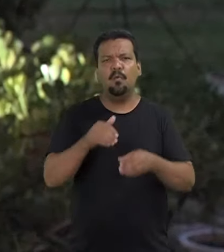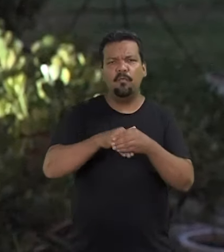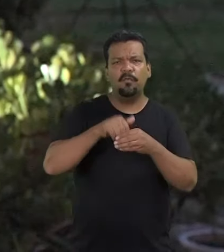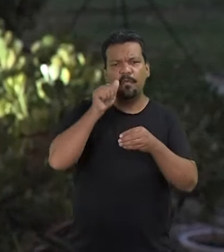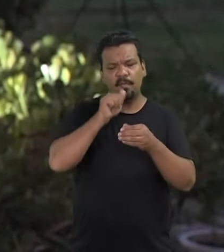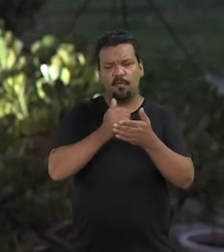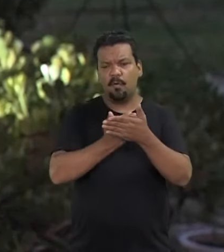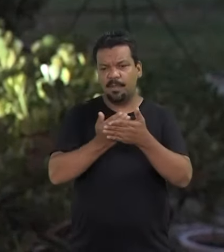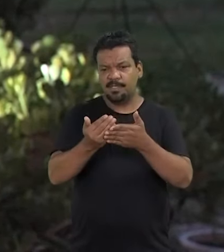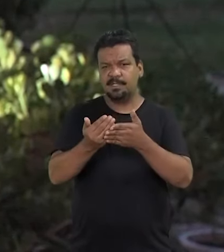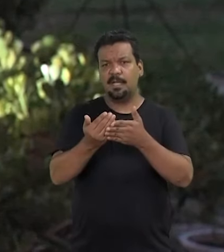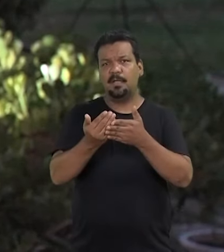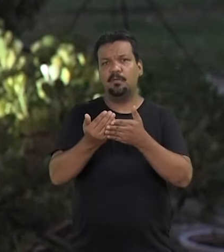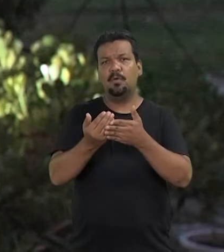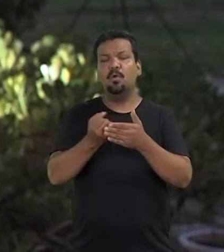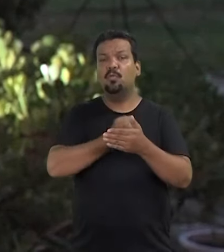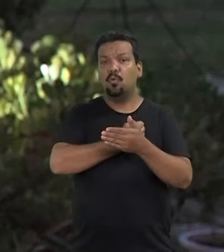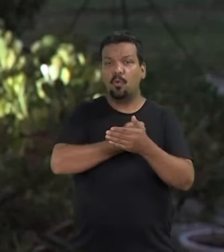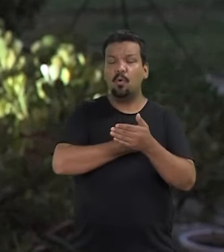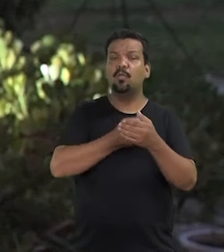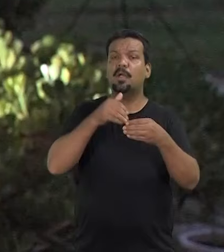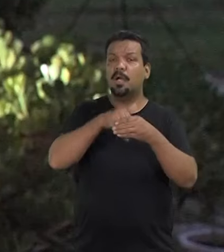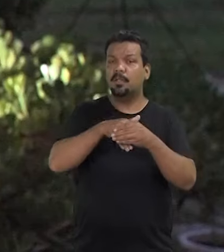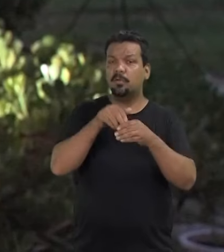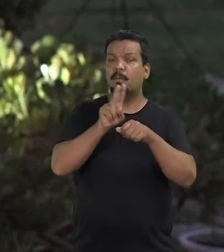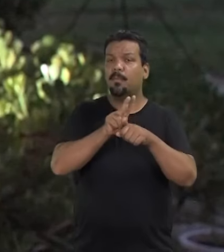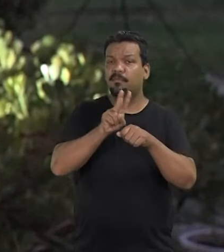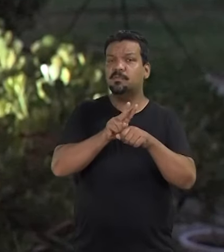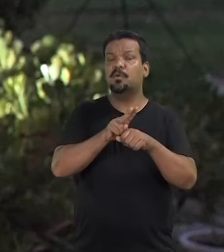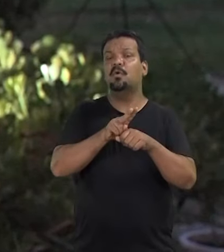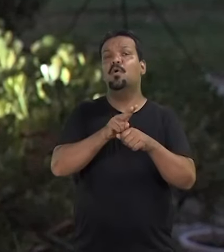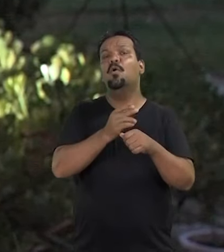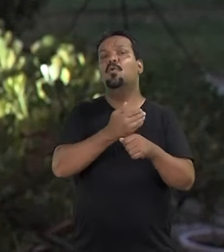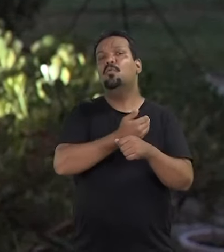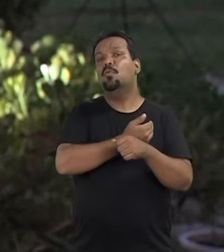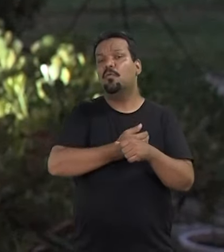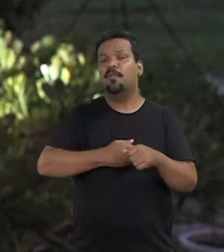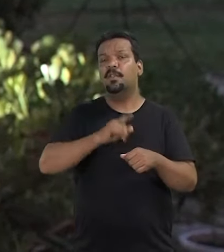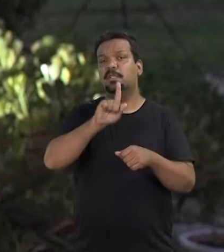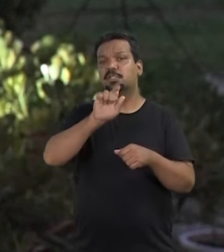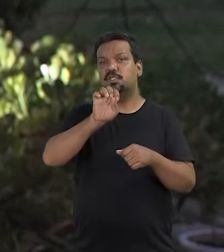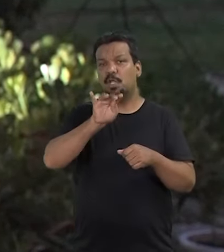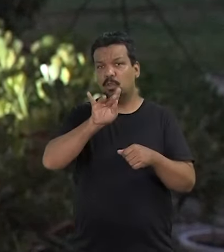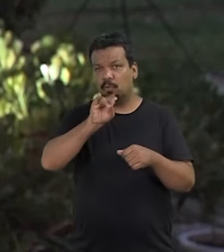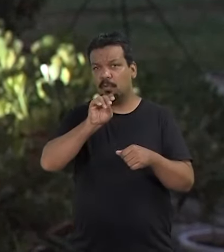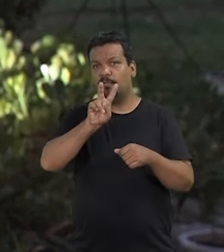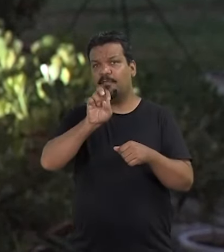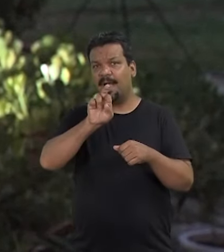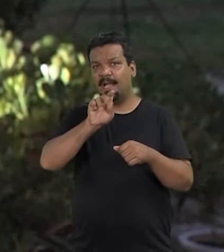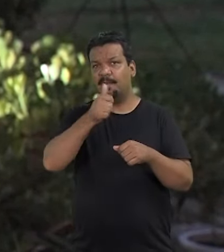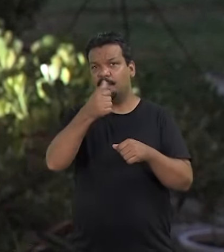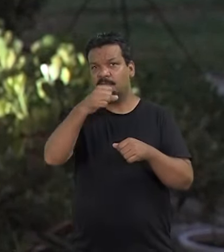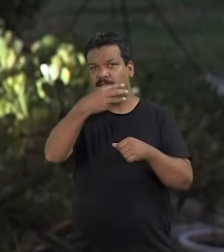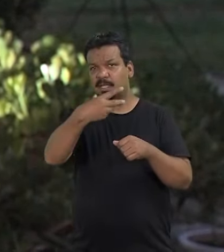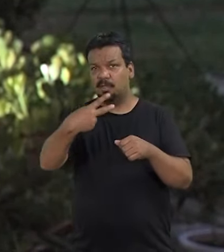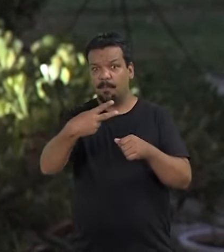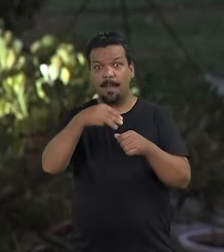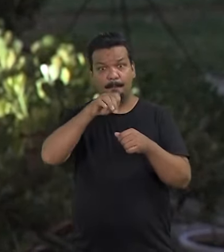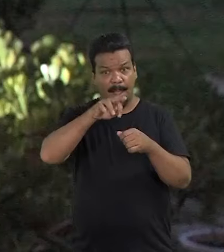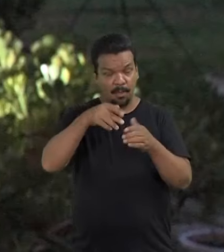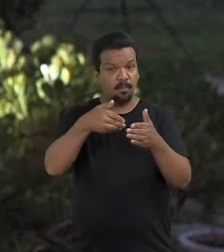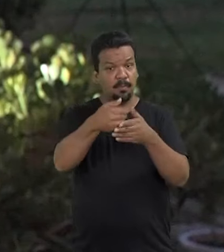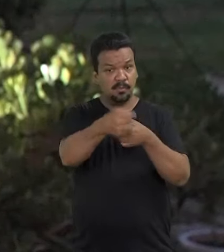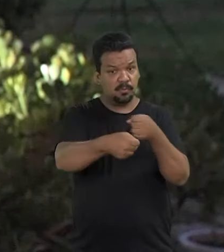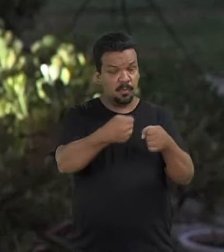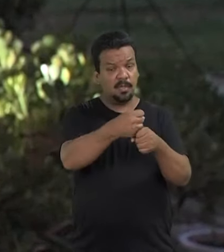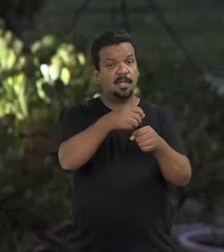O voto feminino foi introduzido no Código Eleitoral Provisório durante o governo de Getúlio Vargas, em 1932. Mas,